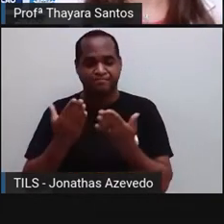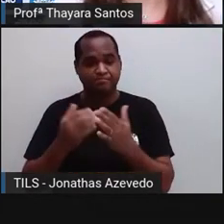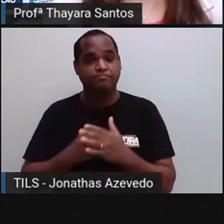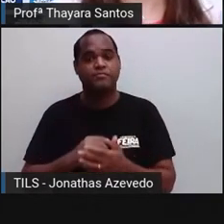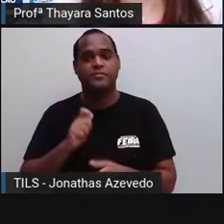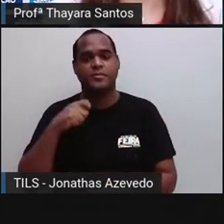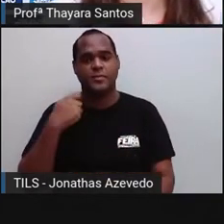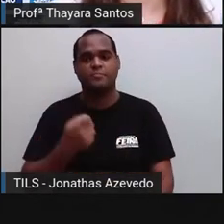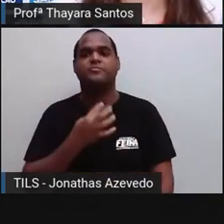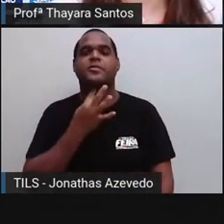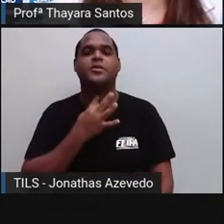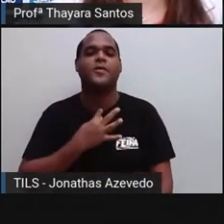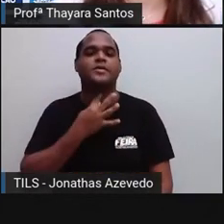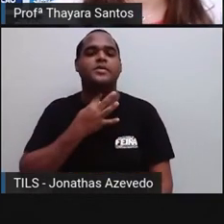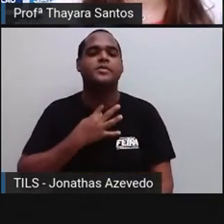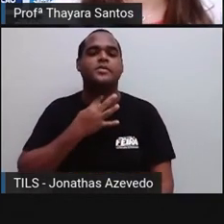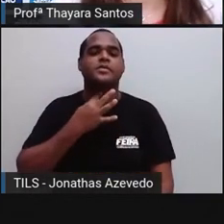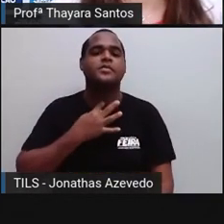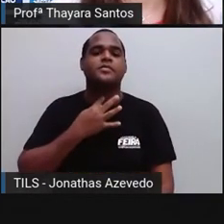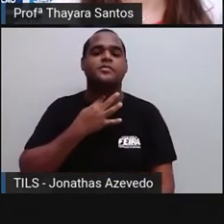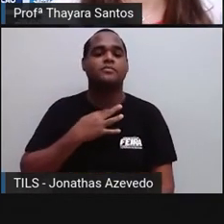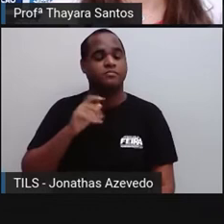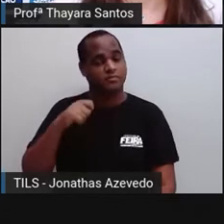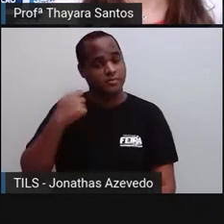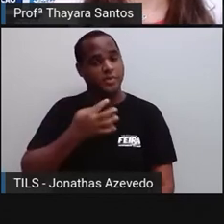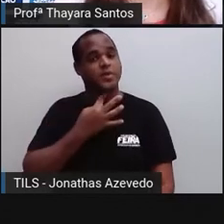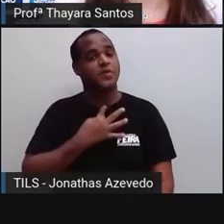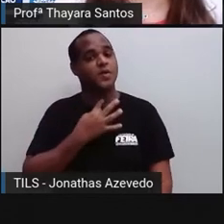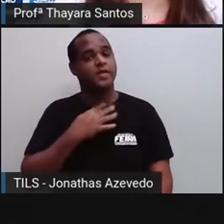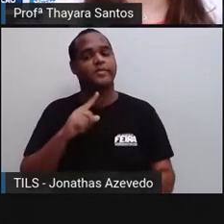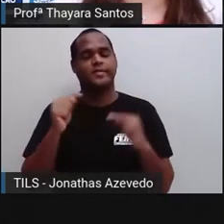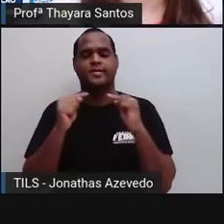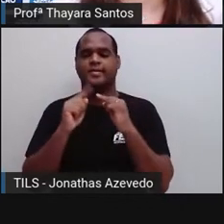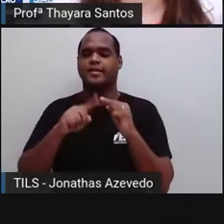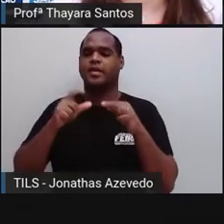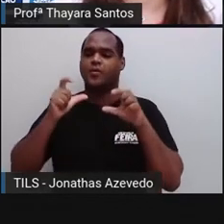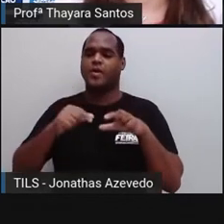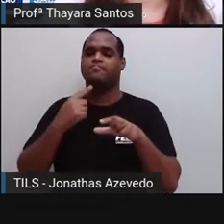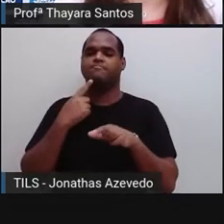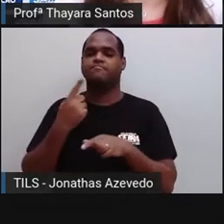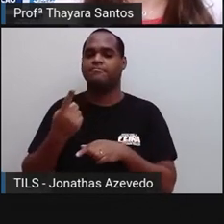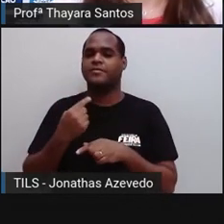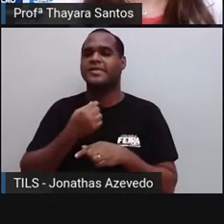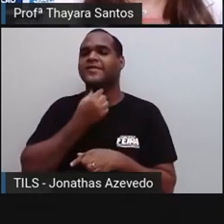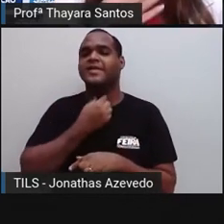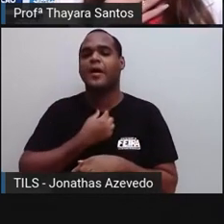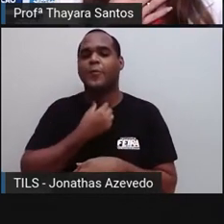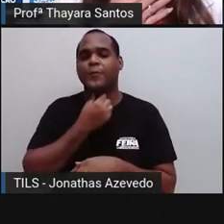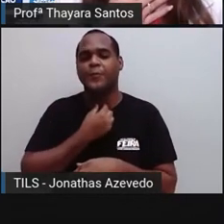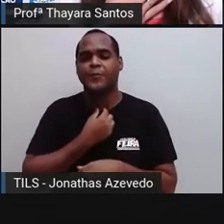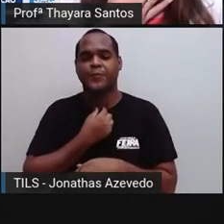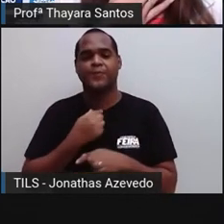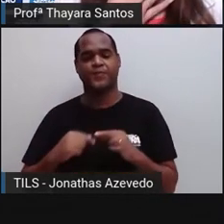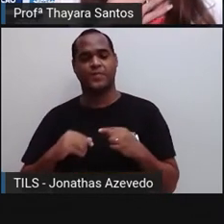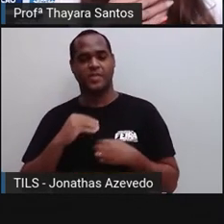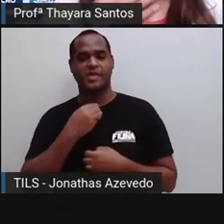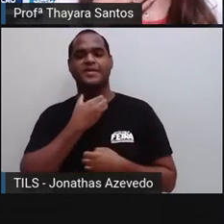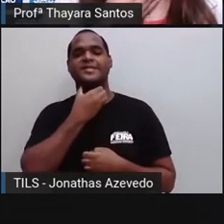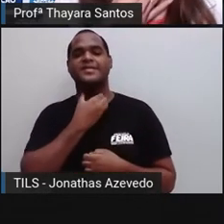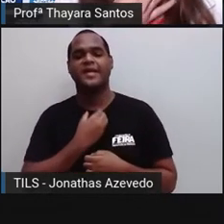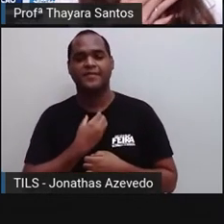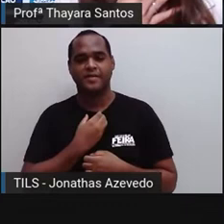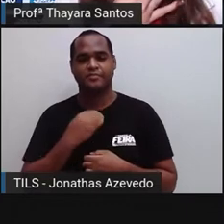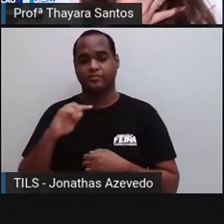Aqui está a primeira, a tireoide. A tireoide, ela se localiza na região que a gente chama de cervical. E ela